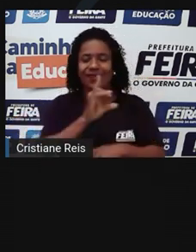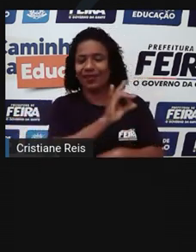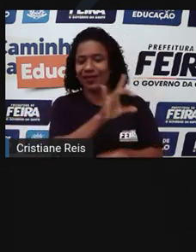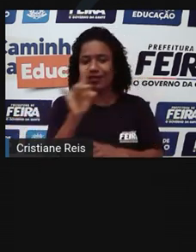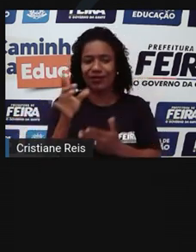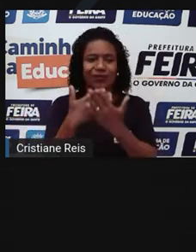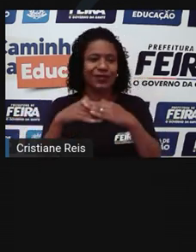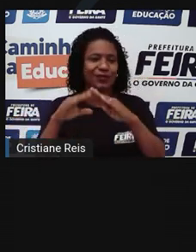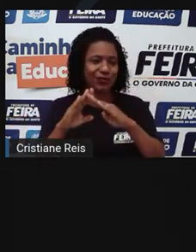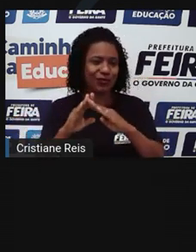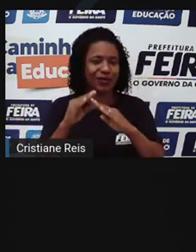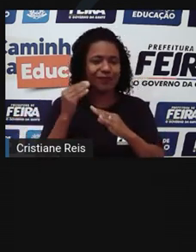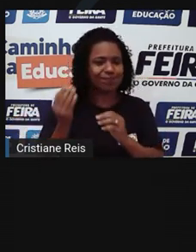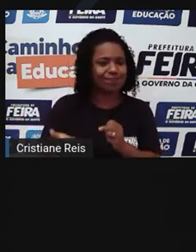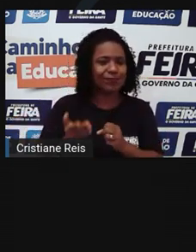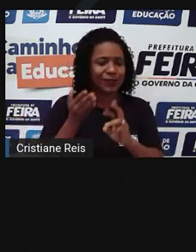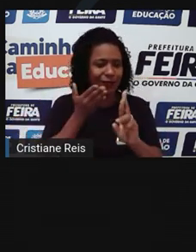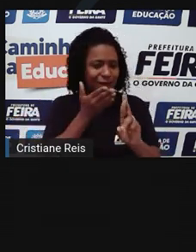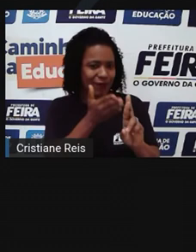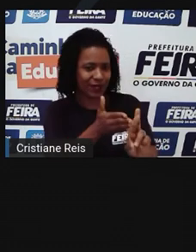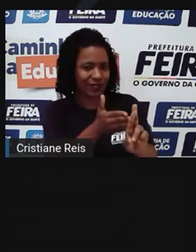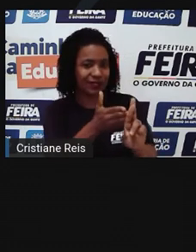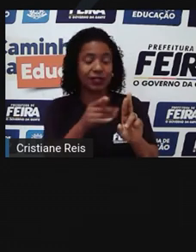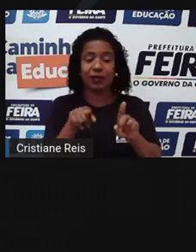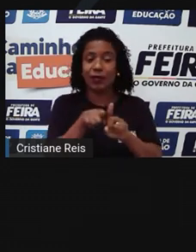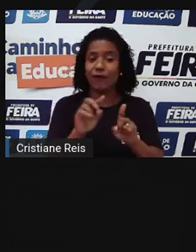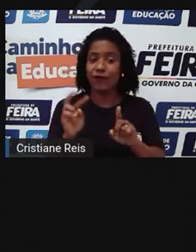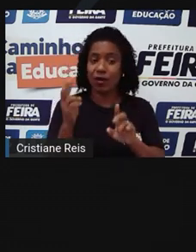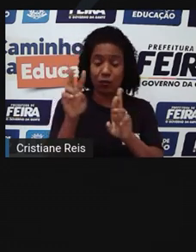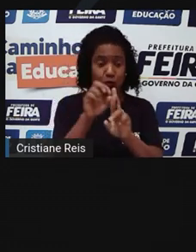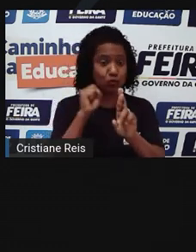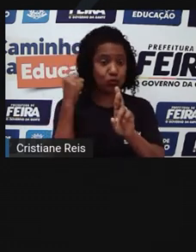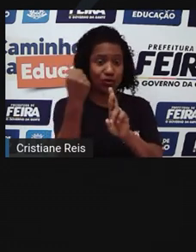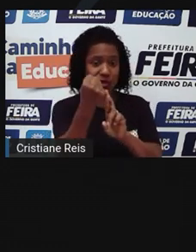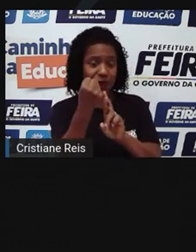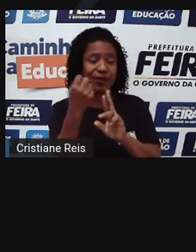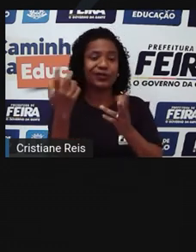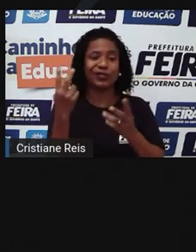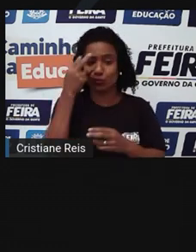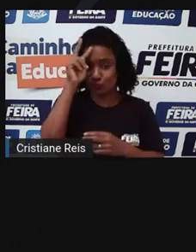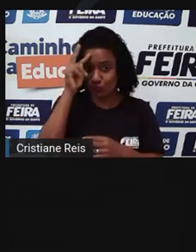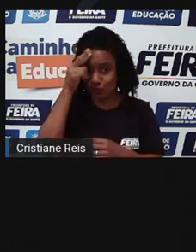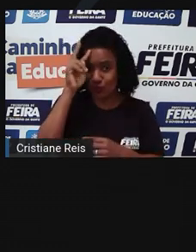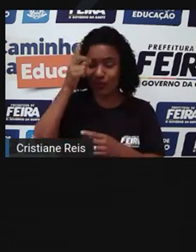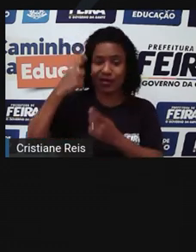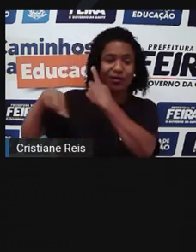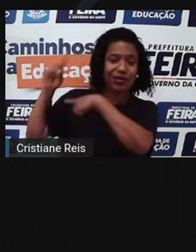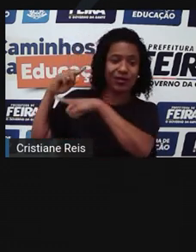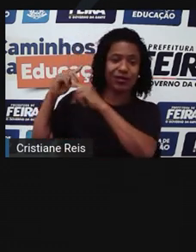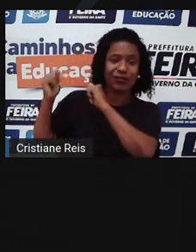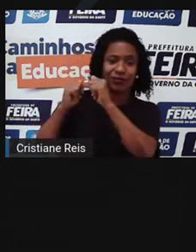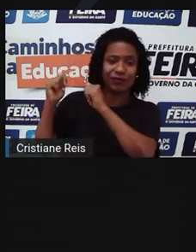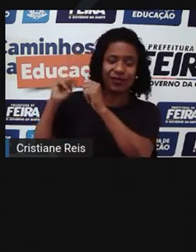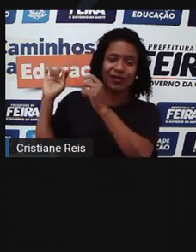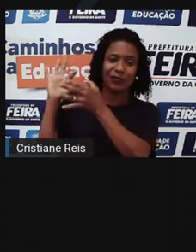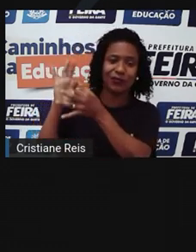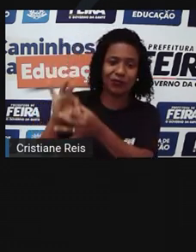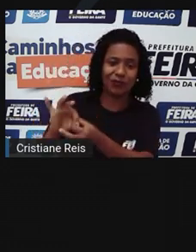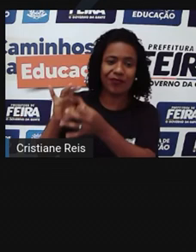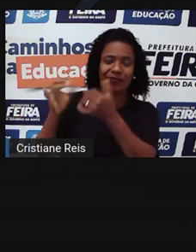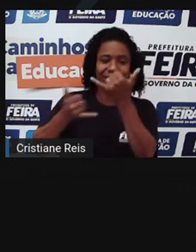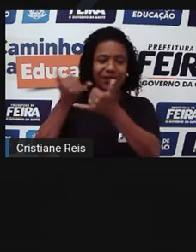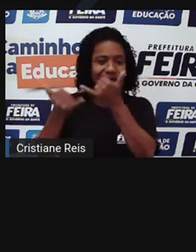escola. As referências, valores sociais, culturais, históricos, econômicos, brincadeiras,